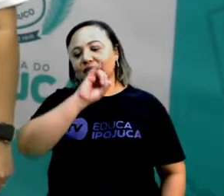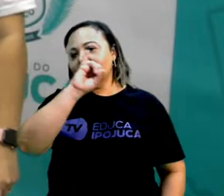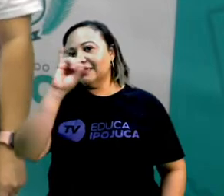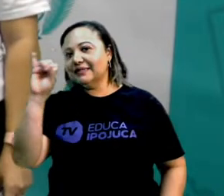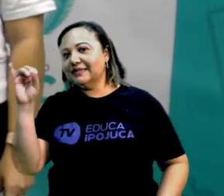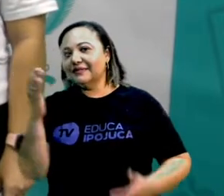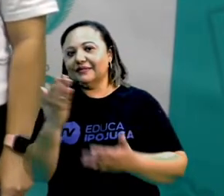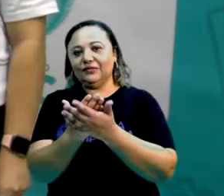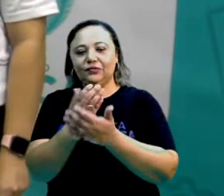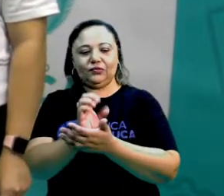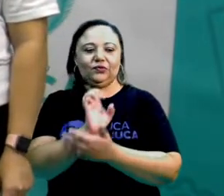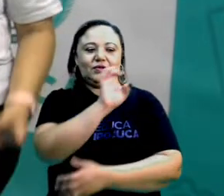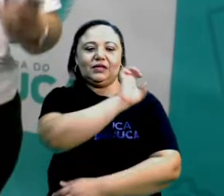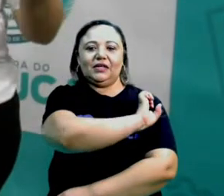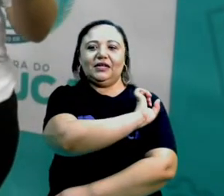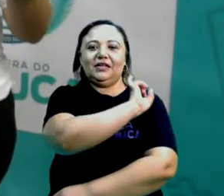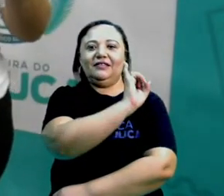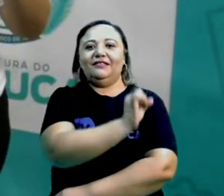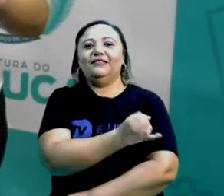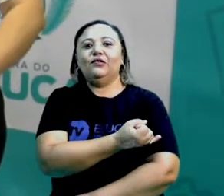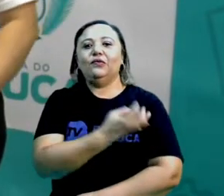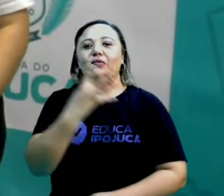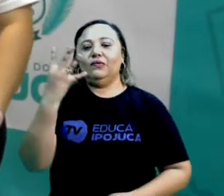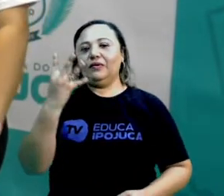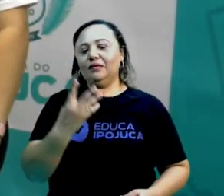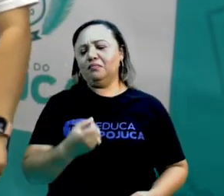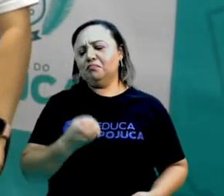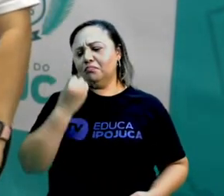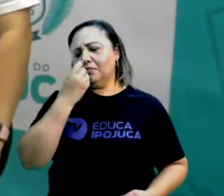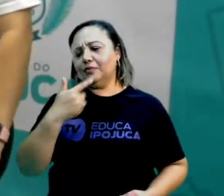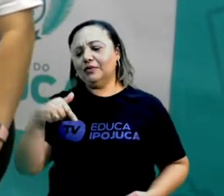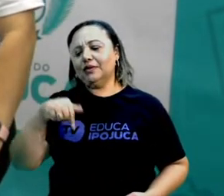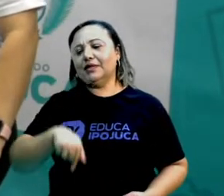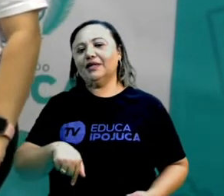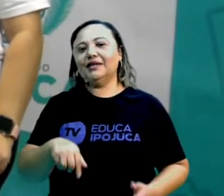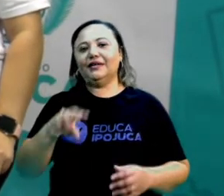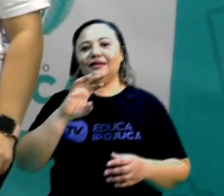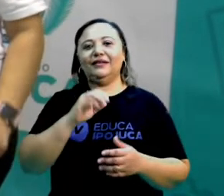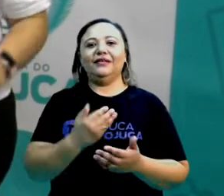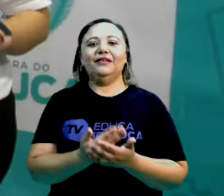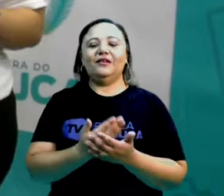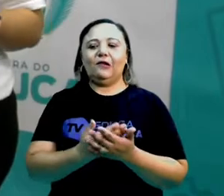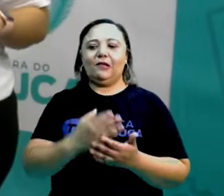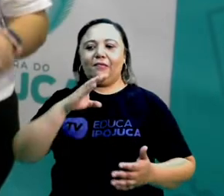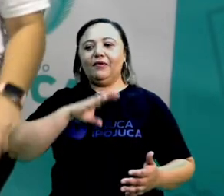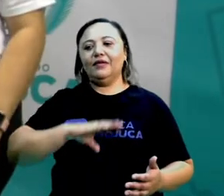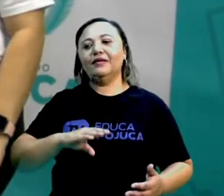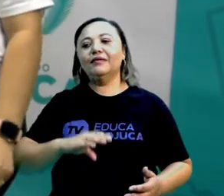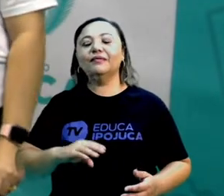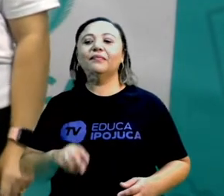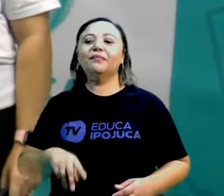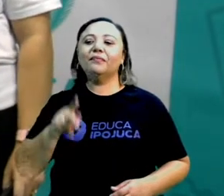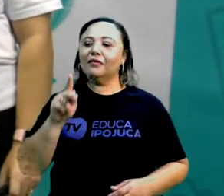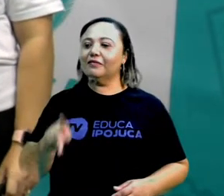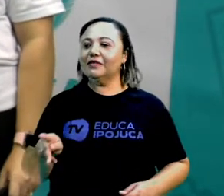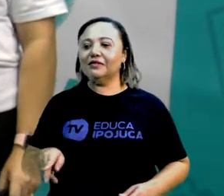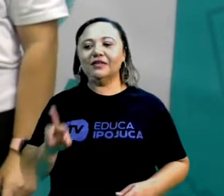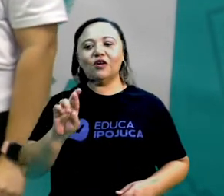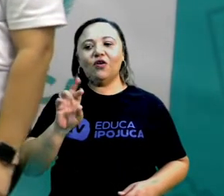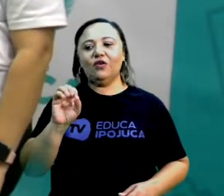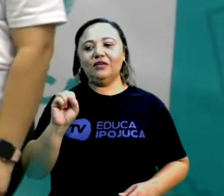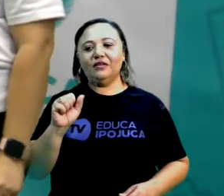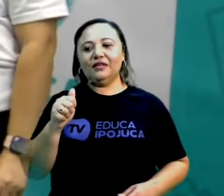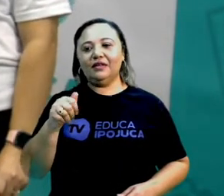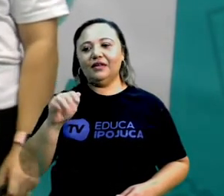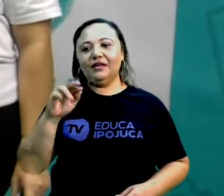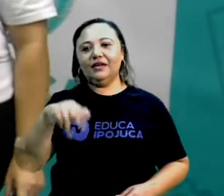Olá estudante da EJA4, que prazer estarmos juntos para mais uma aula de língua portuguesa. Eu sou sua professora, Rosiane Portela.